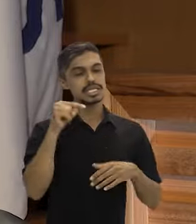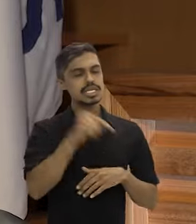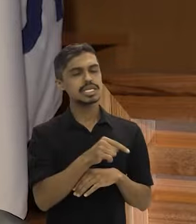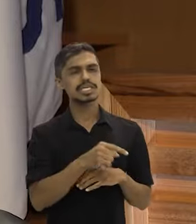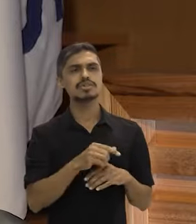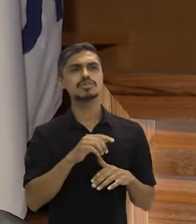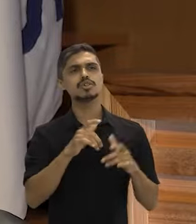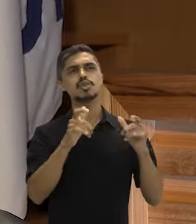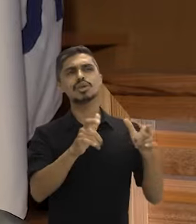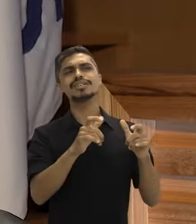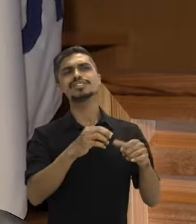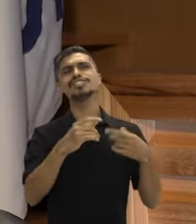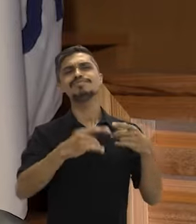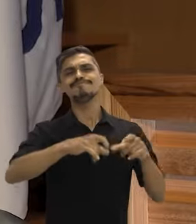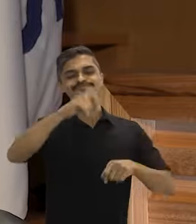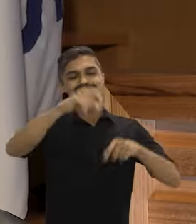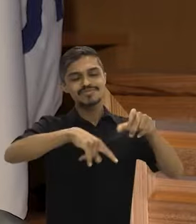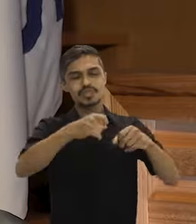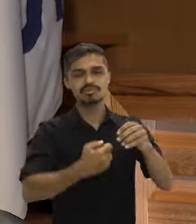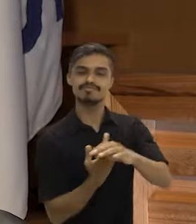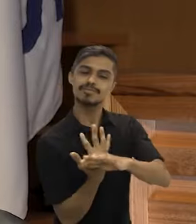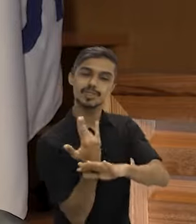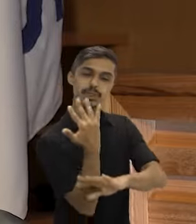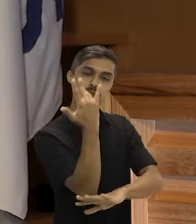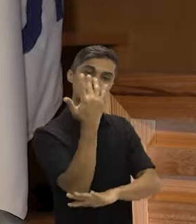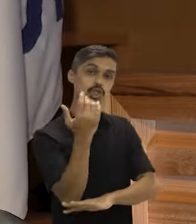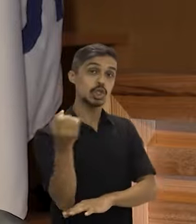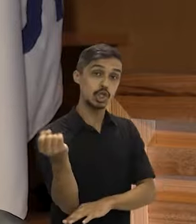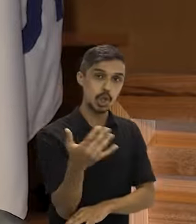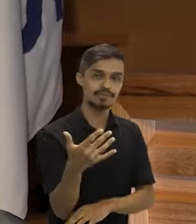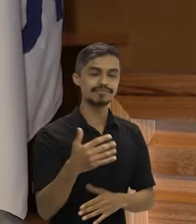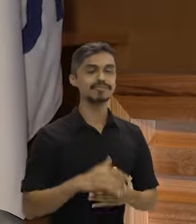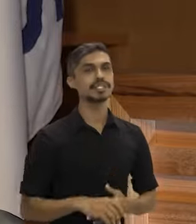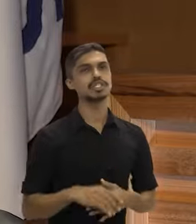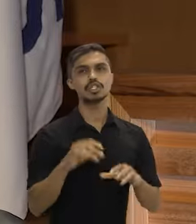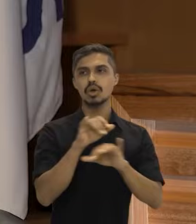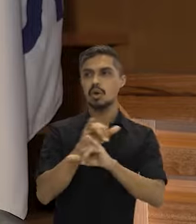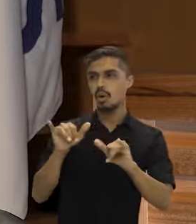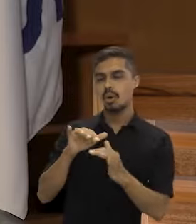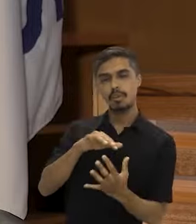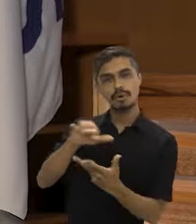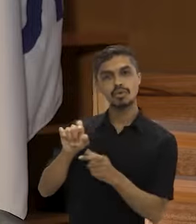região de restauração da floresta. Então, o que nós estamos dizendo para o mundo?